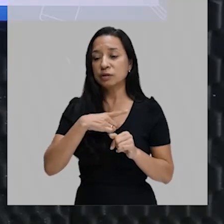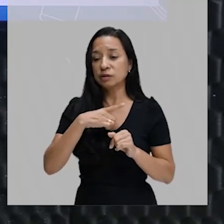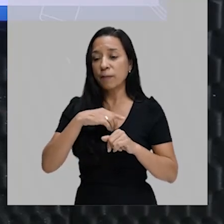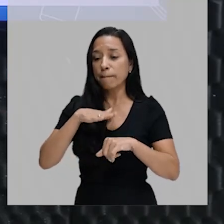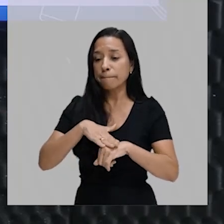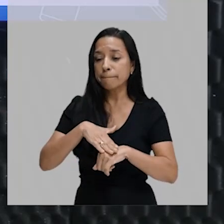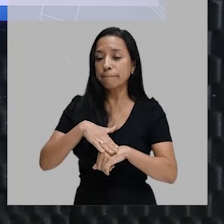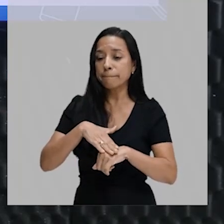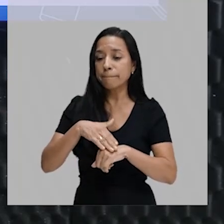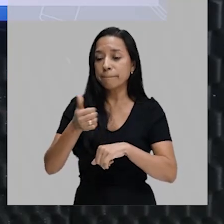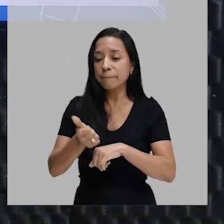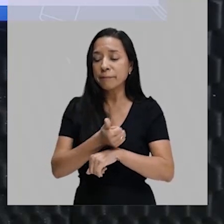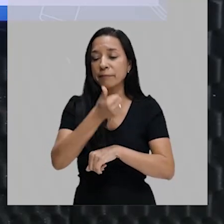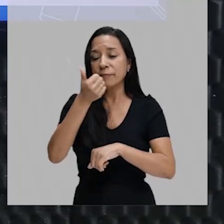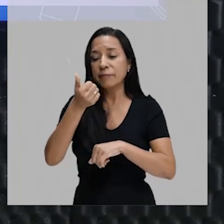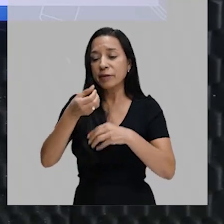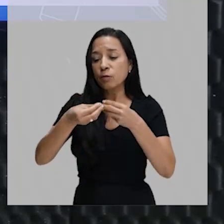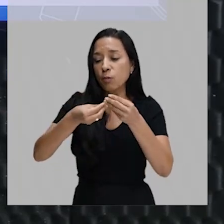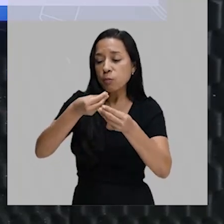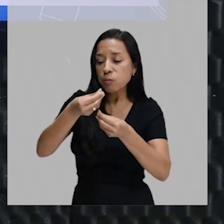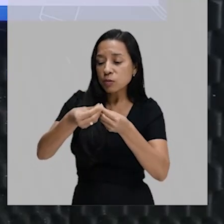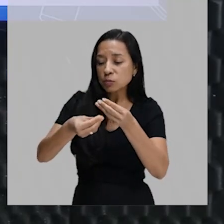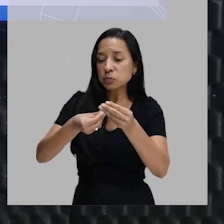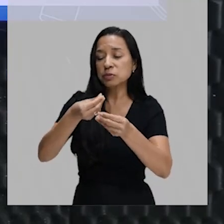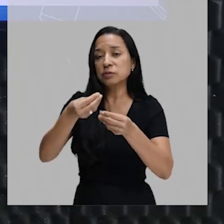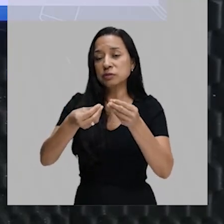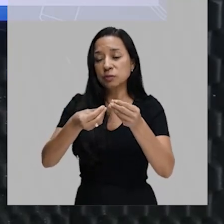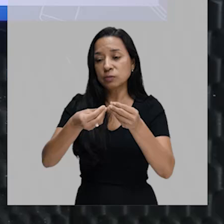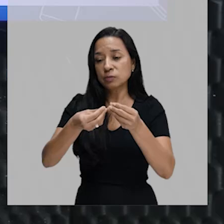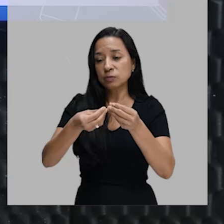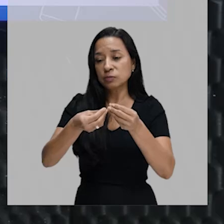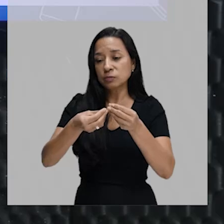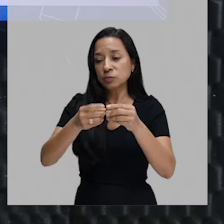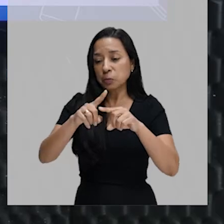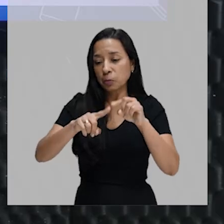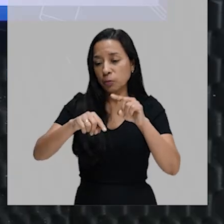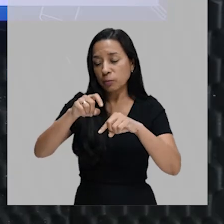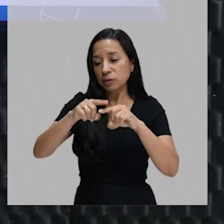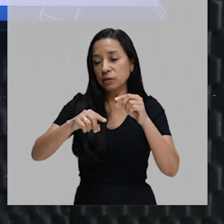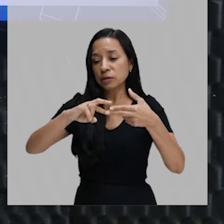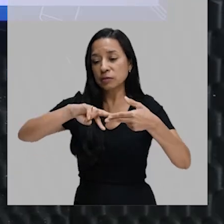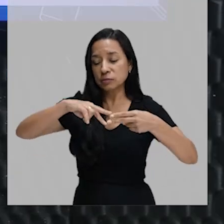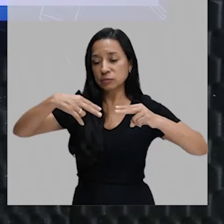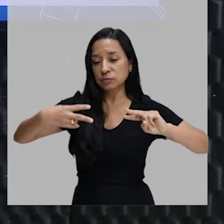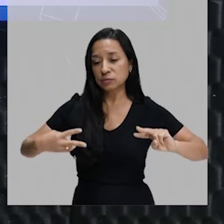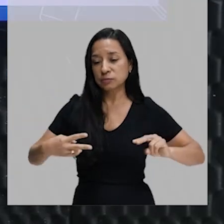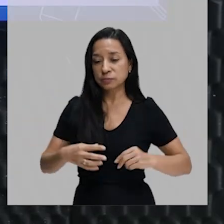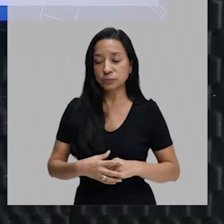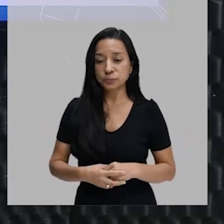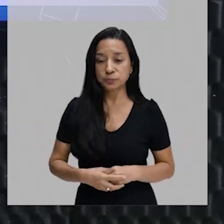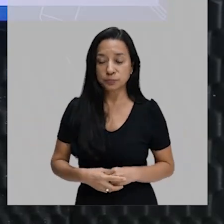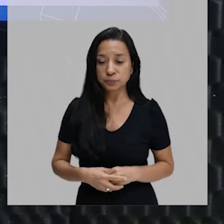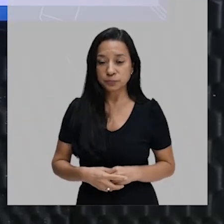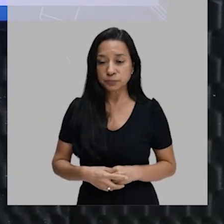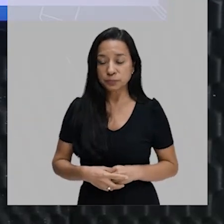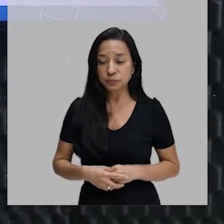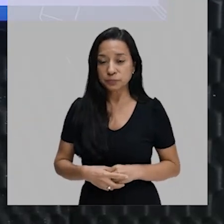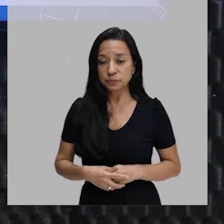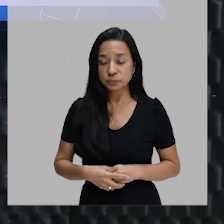melhor manipulação desse material genético, a partir dos vírus e das bactérias.